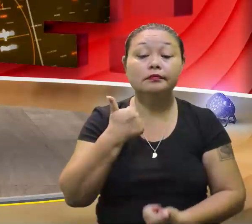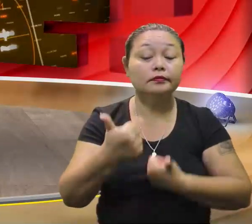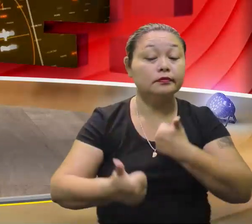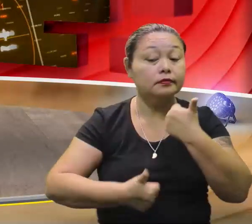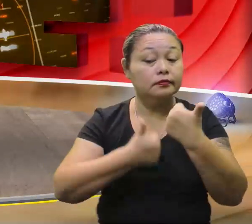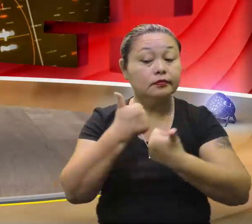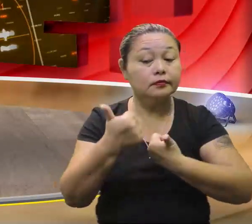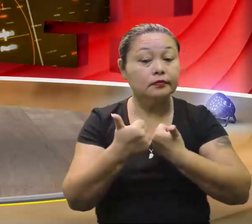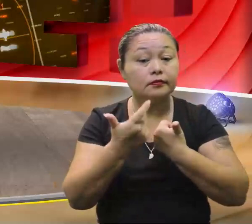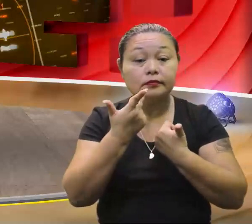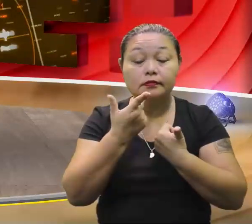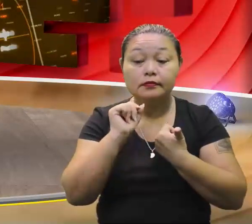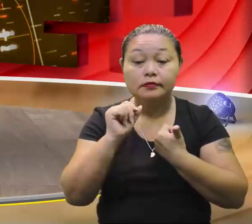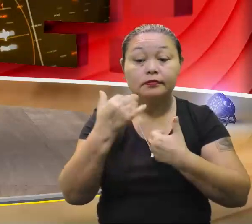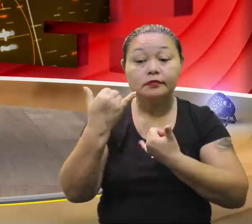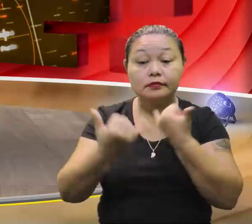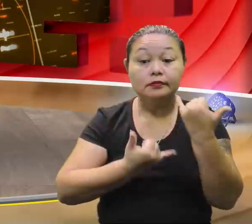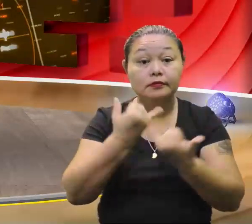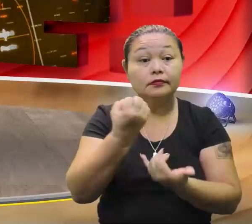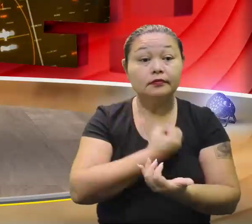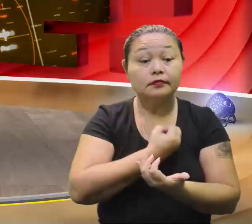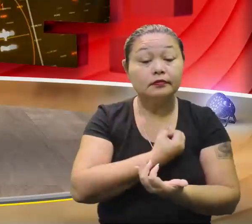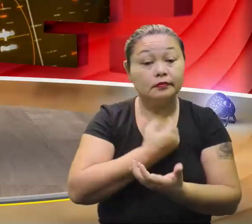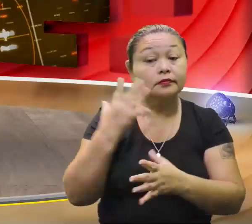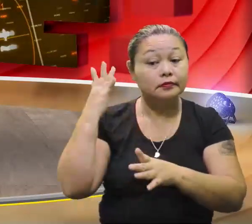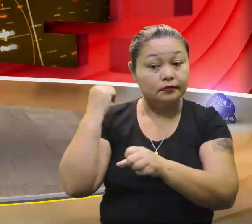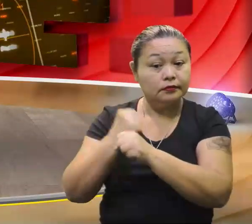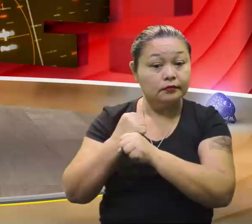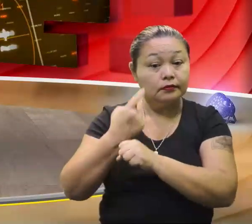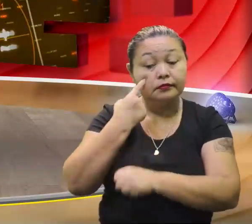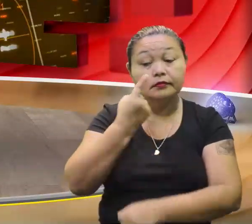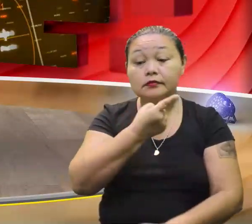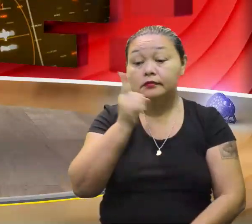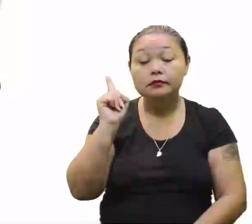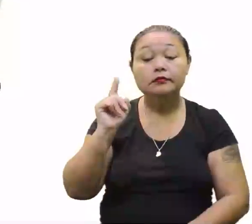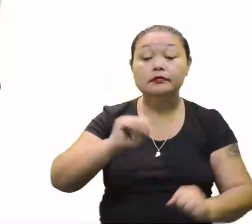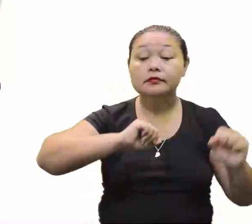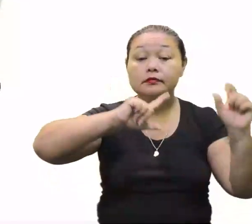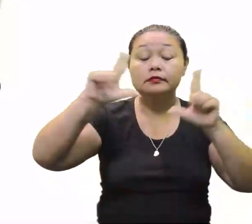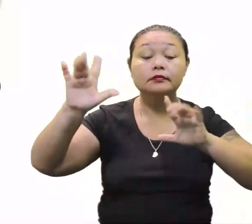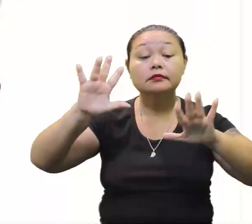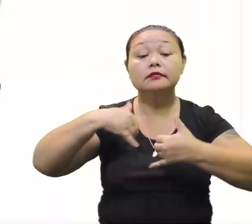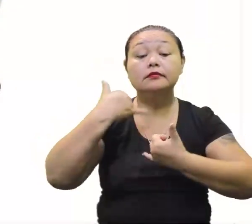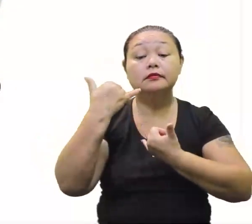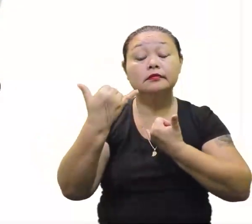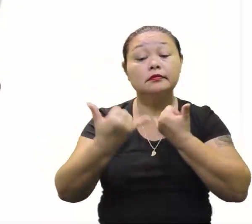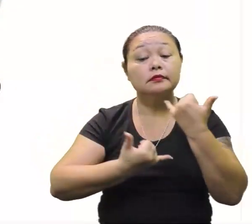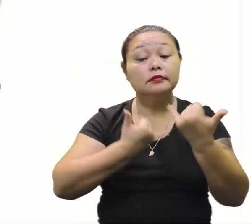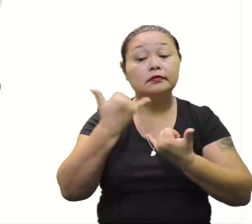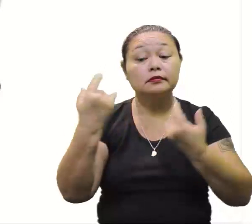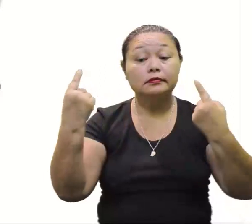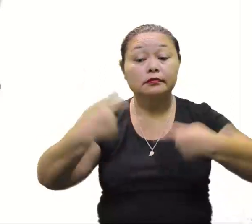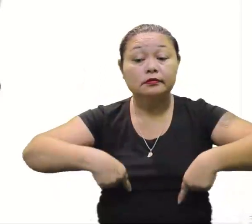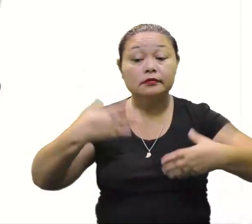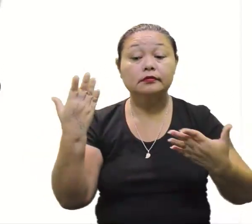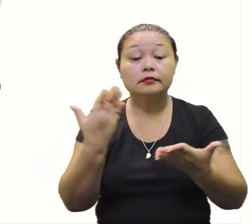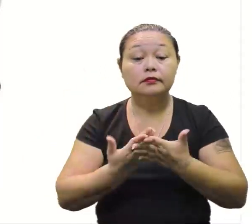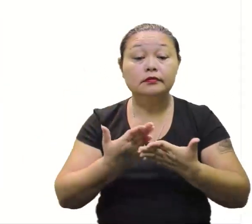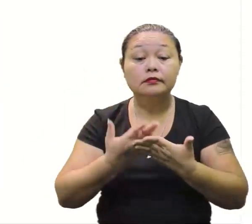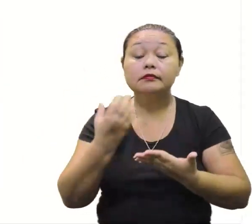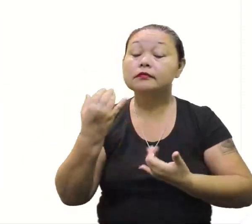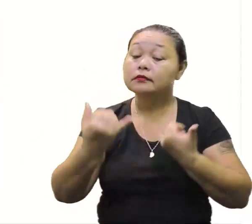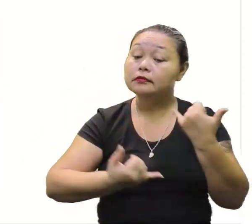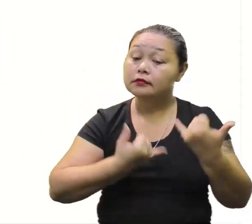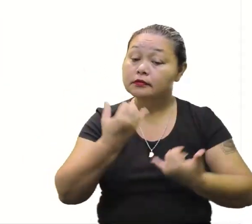top. E a gente falou que ia passar o Brincando com os Números na revisão. Vamos lá? Brincando com os Olha lá na telinha. Qual é o nosso desafio da aula de hoje? No